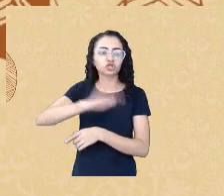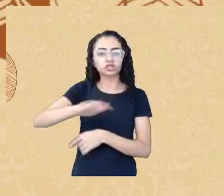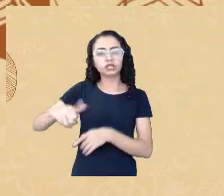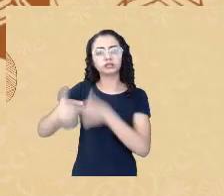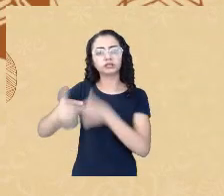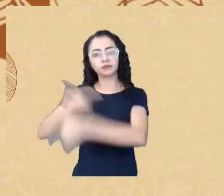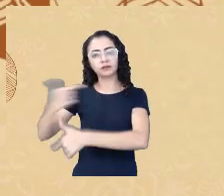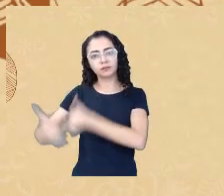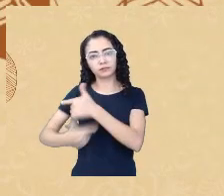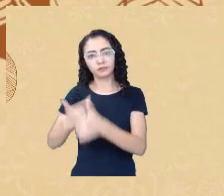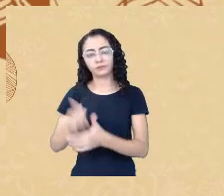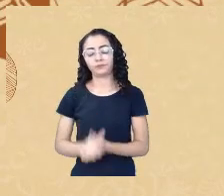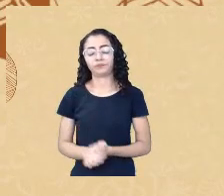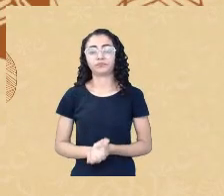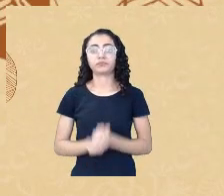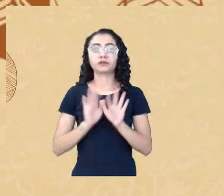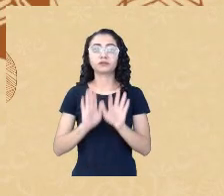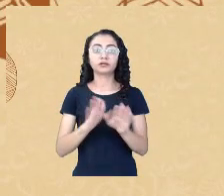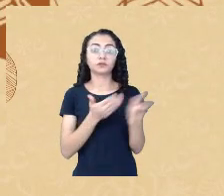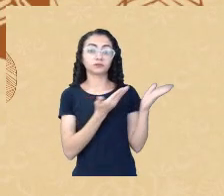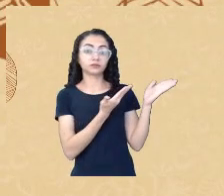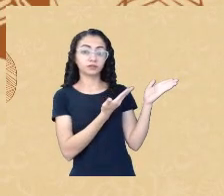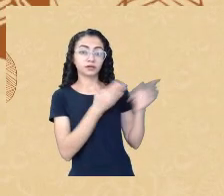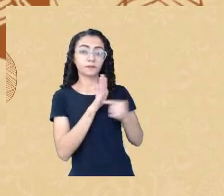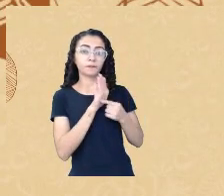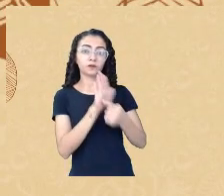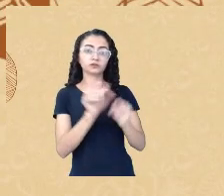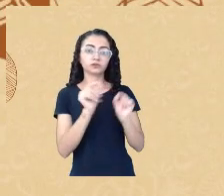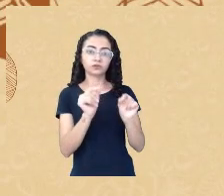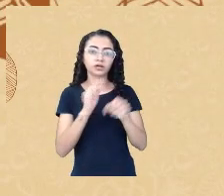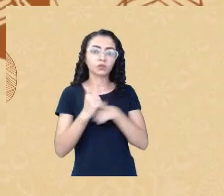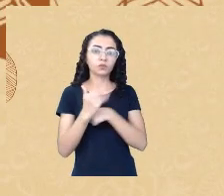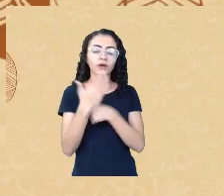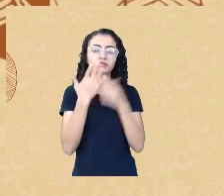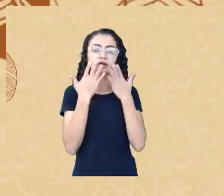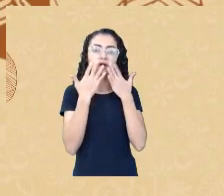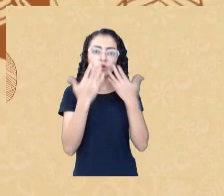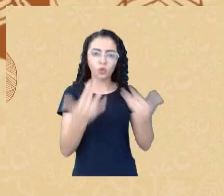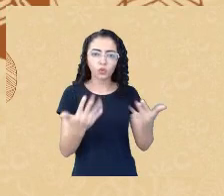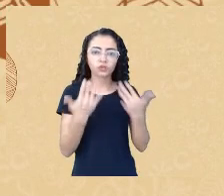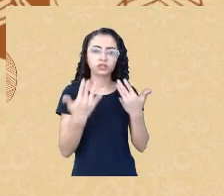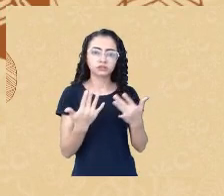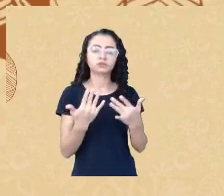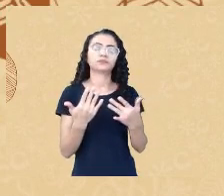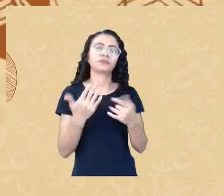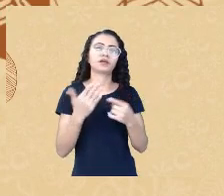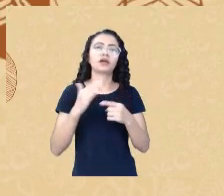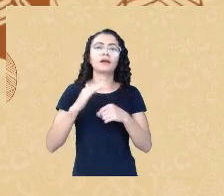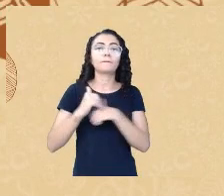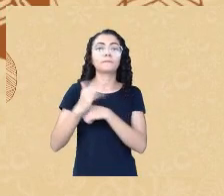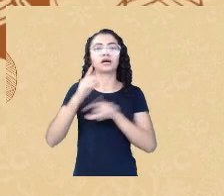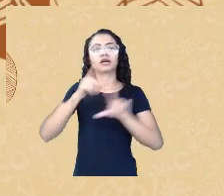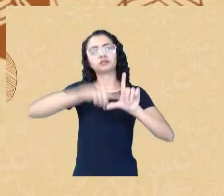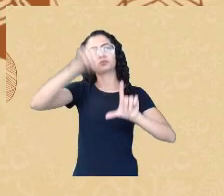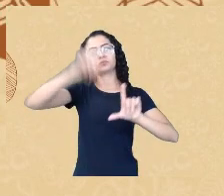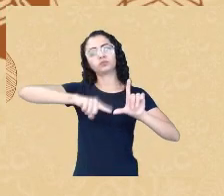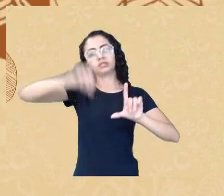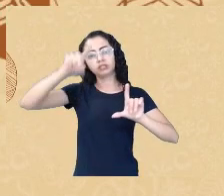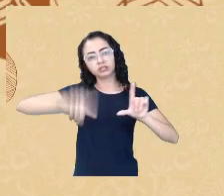fortes estão os coloridos mais indicativos conforme o índice global de escravidão